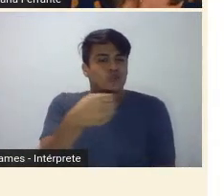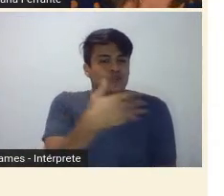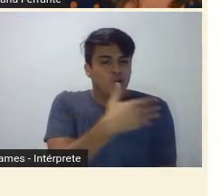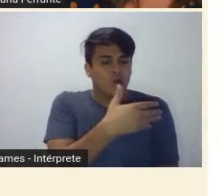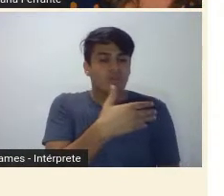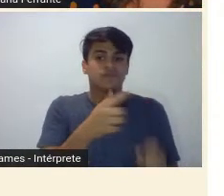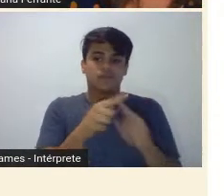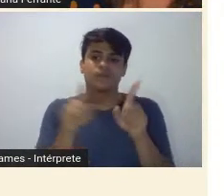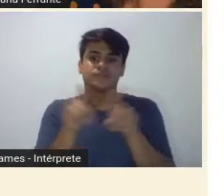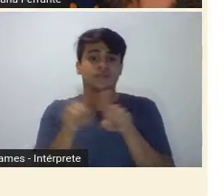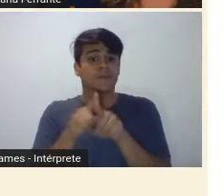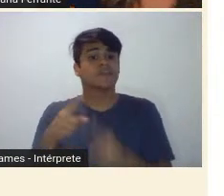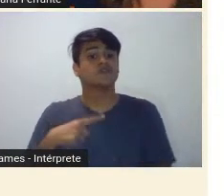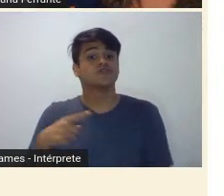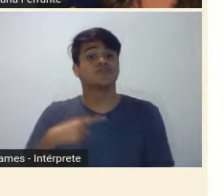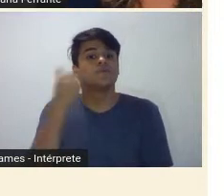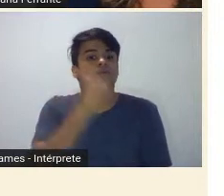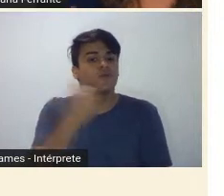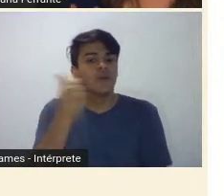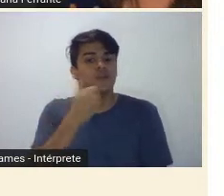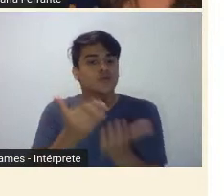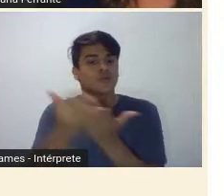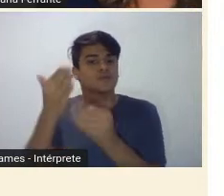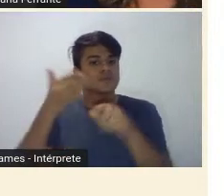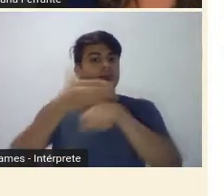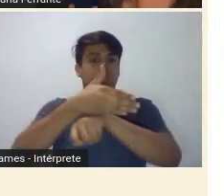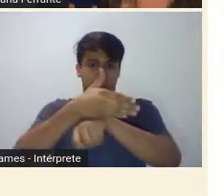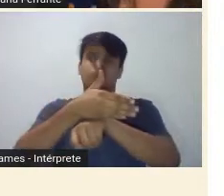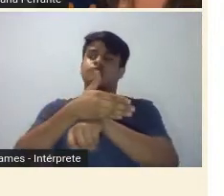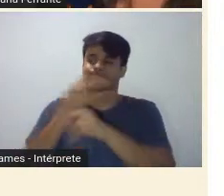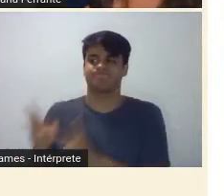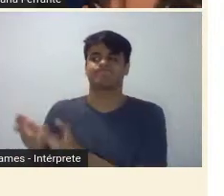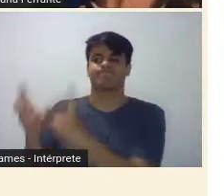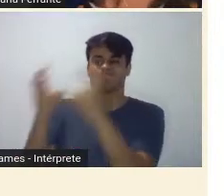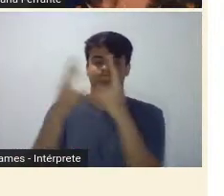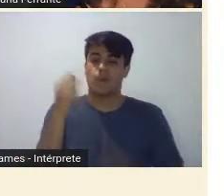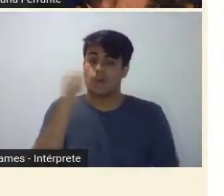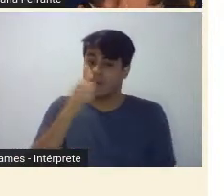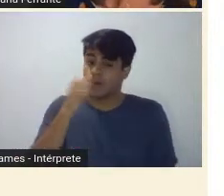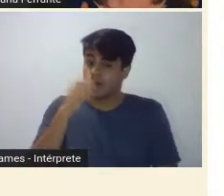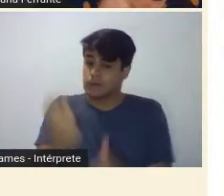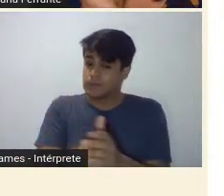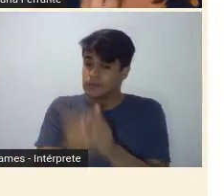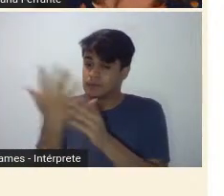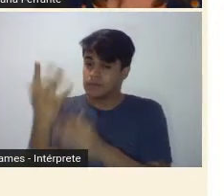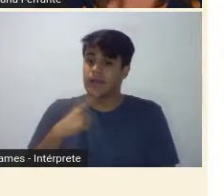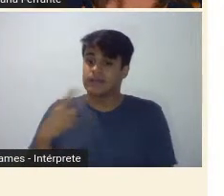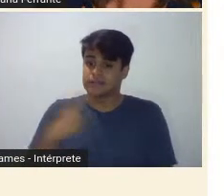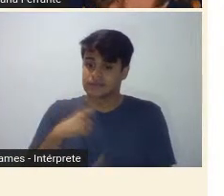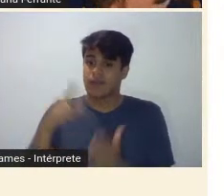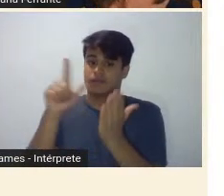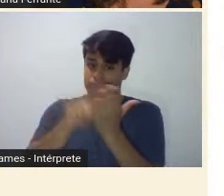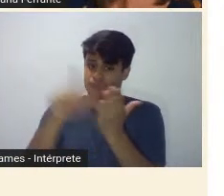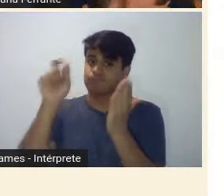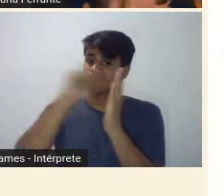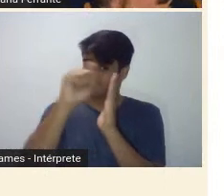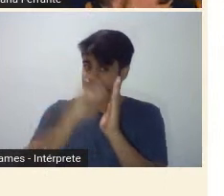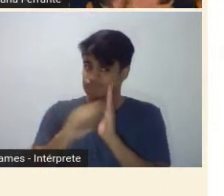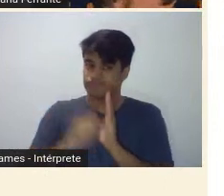participação das mulheres, então, a gente vê muita mulher publicando nessas duas revistas, mulheres do Brasil todo,